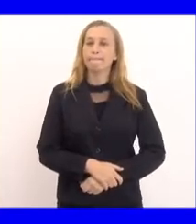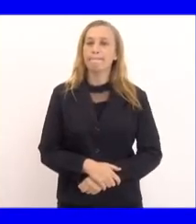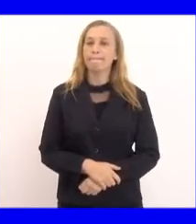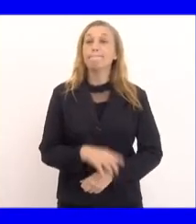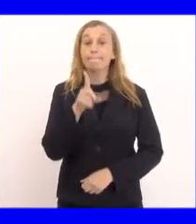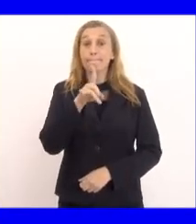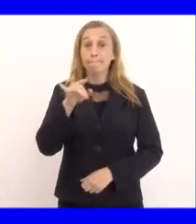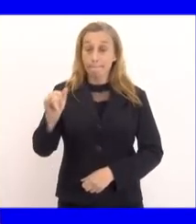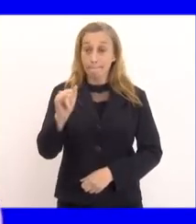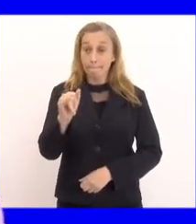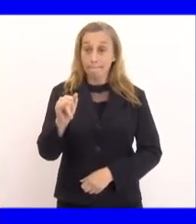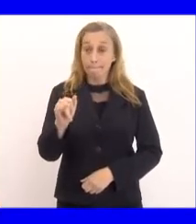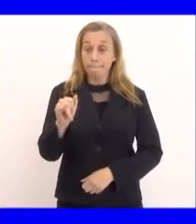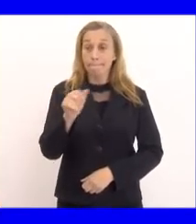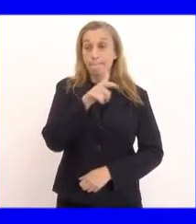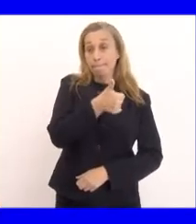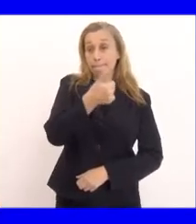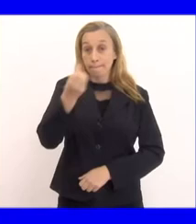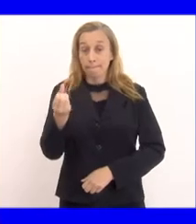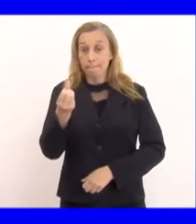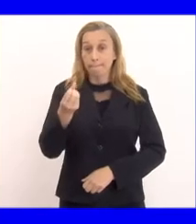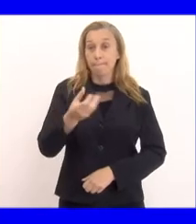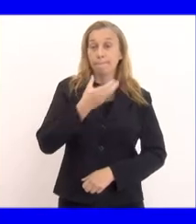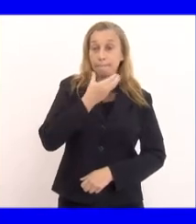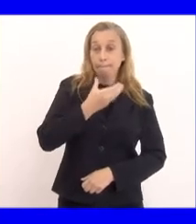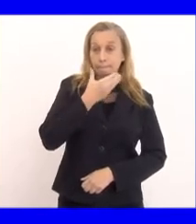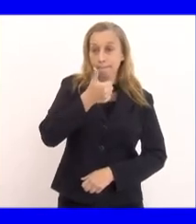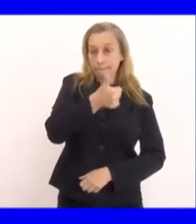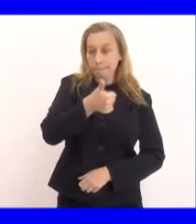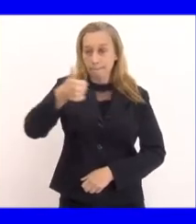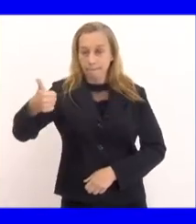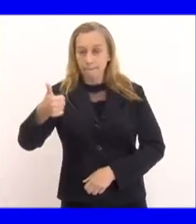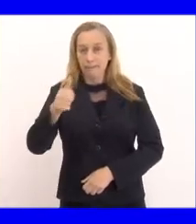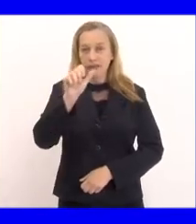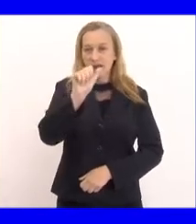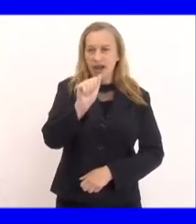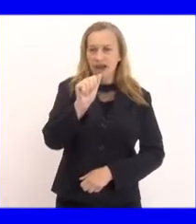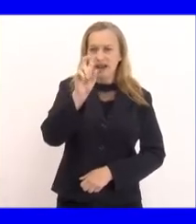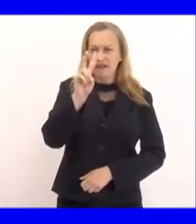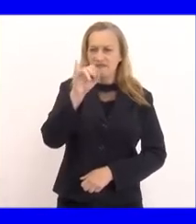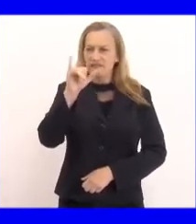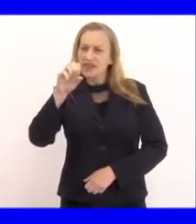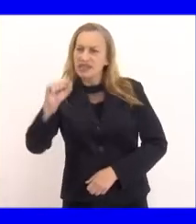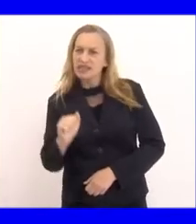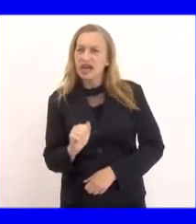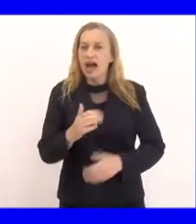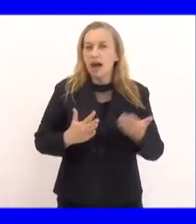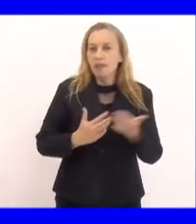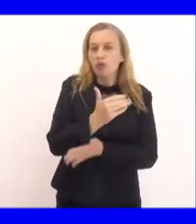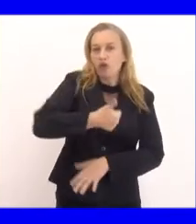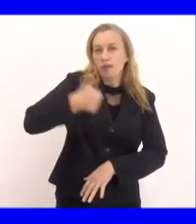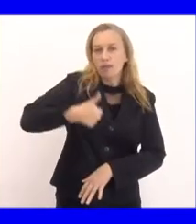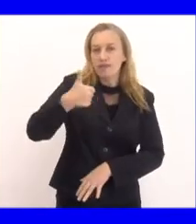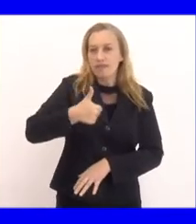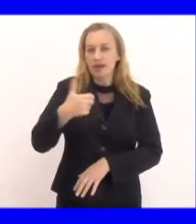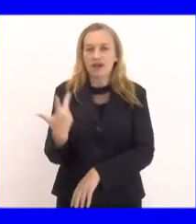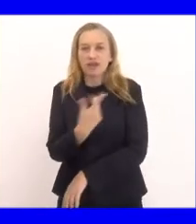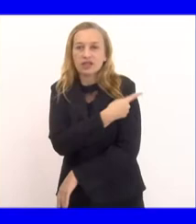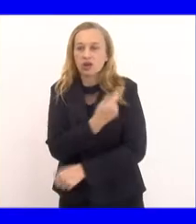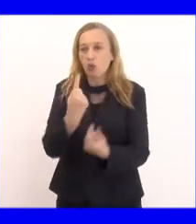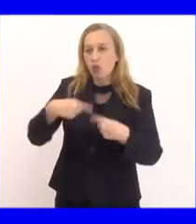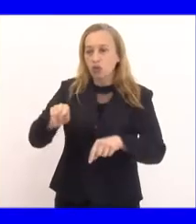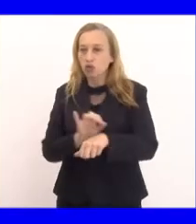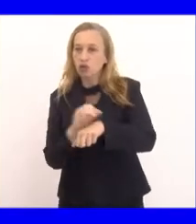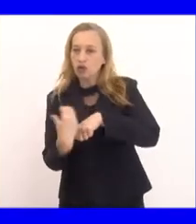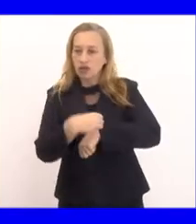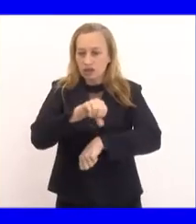No dia 16 de dezembro de 2021, a Anvisa, ela aprovou a primeira vacina contra a